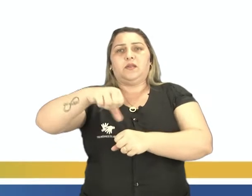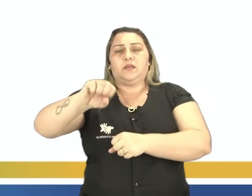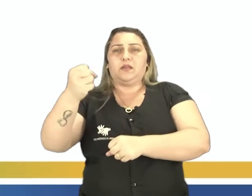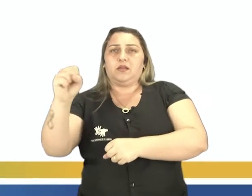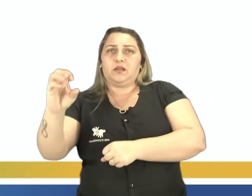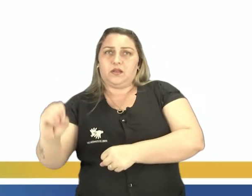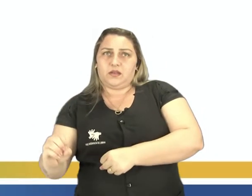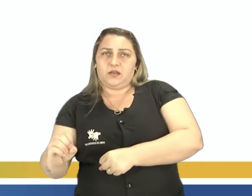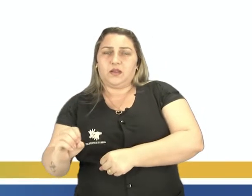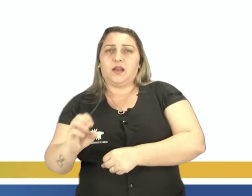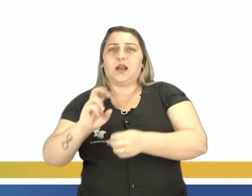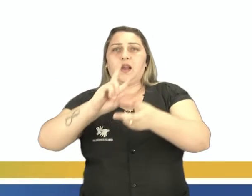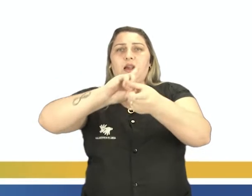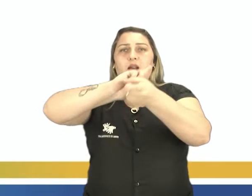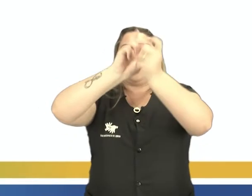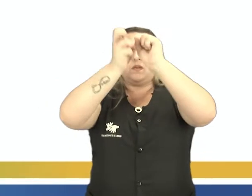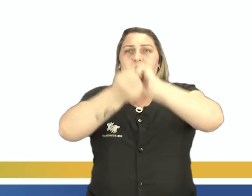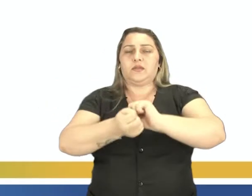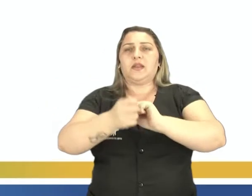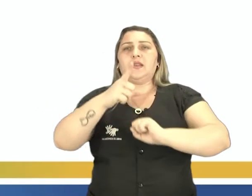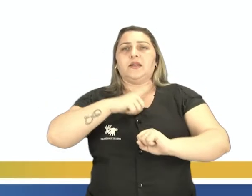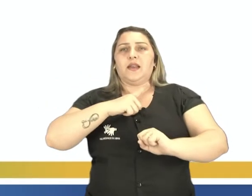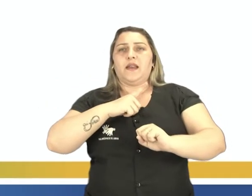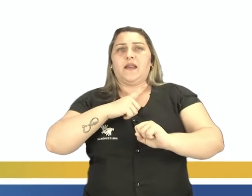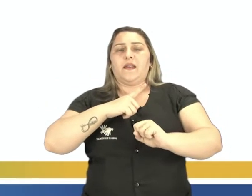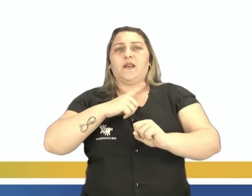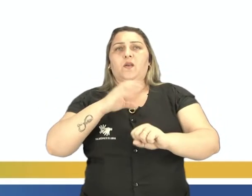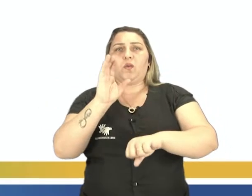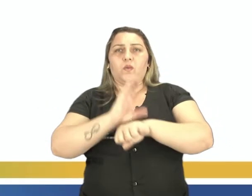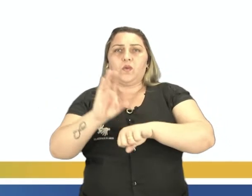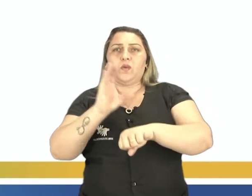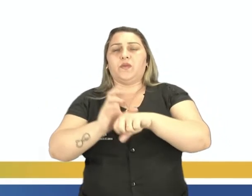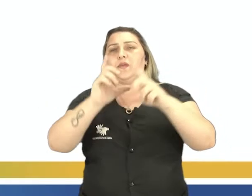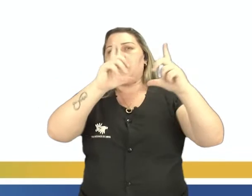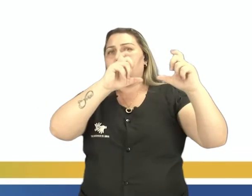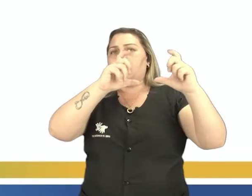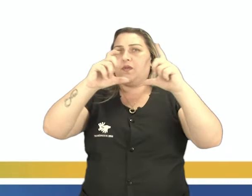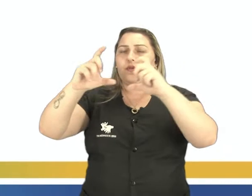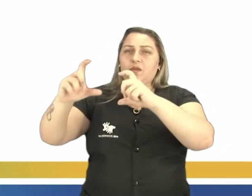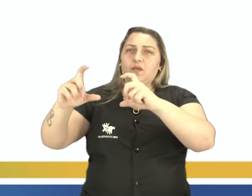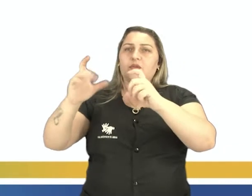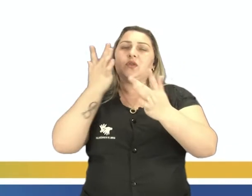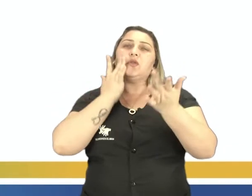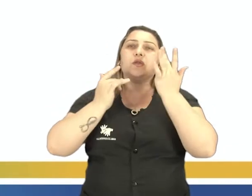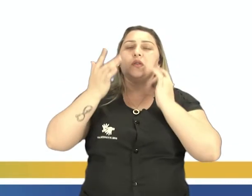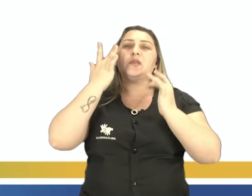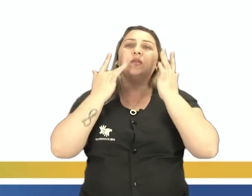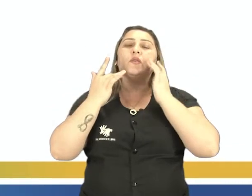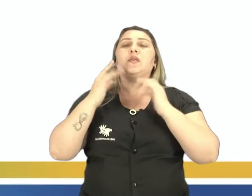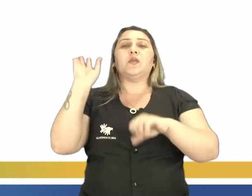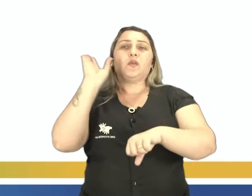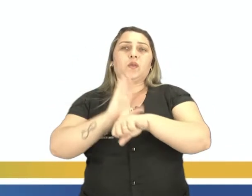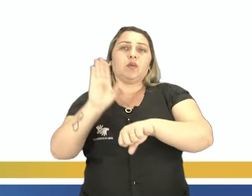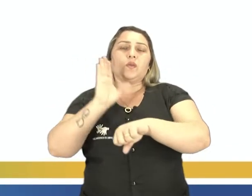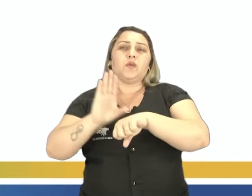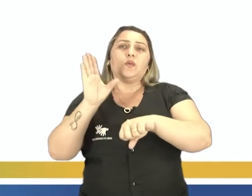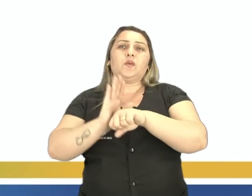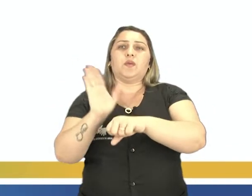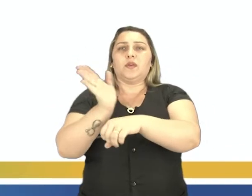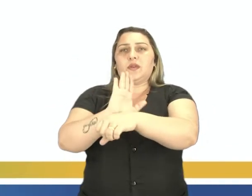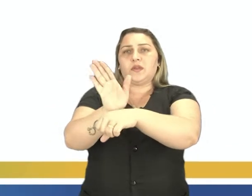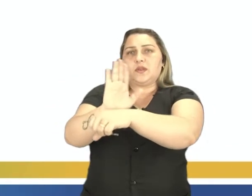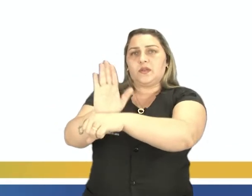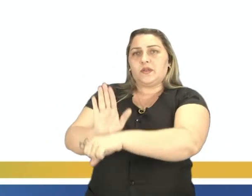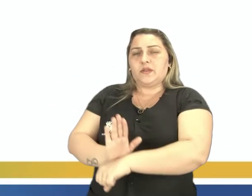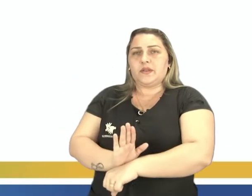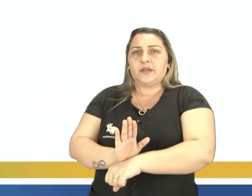A usina de arte, ela oferece vários cursos, desde fotografia, cursos de teatro, cursos de cinema.